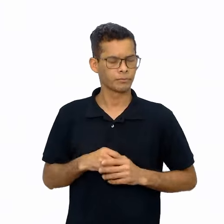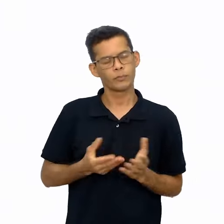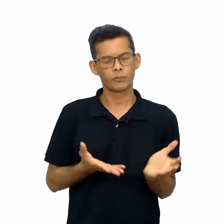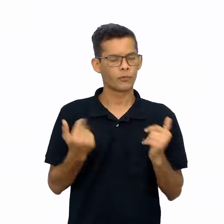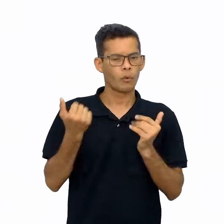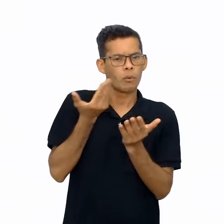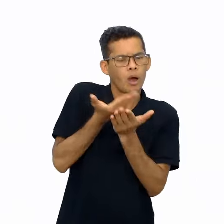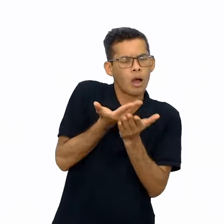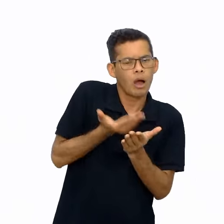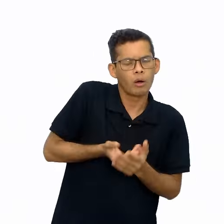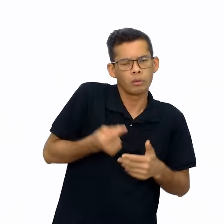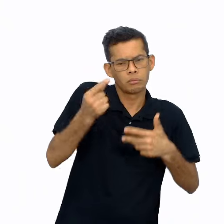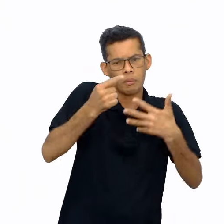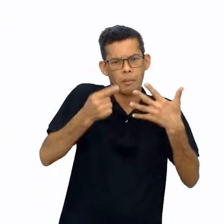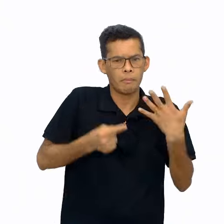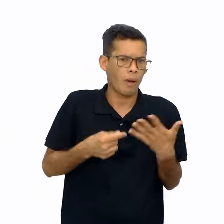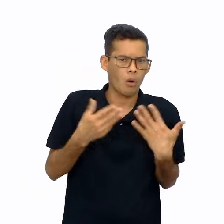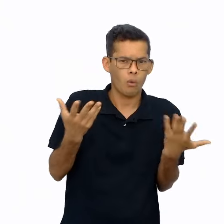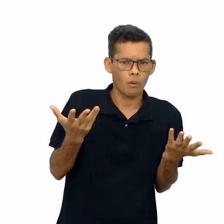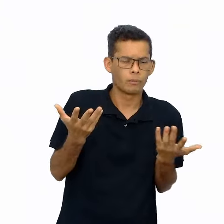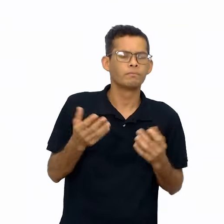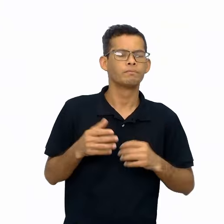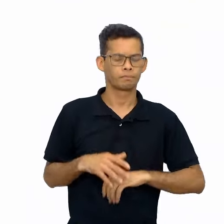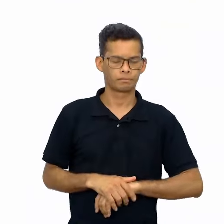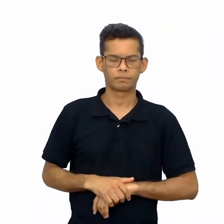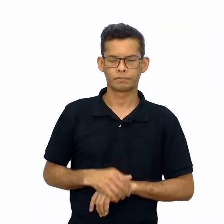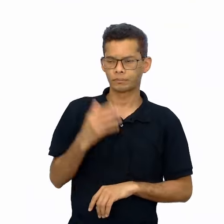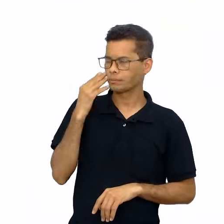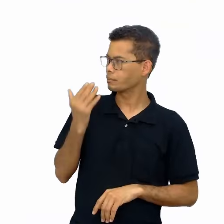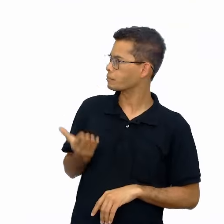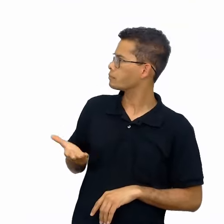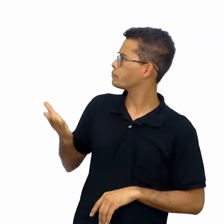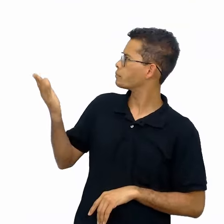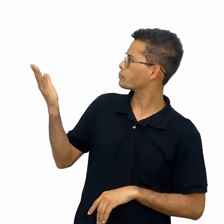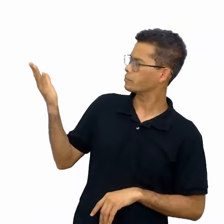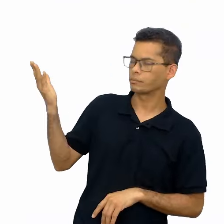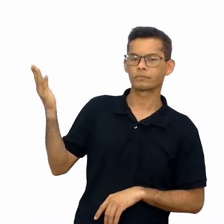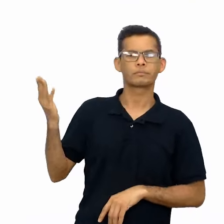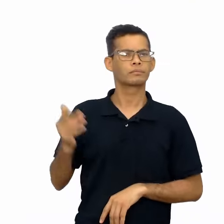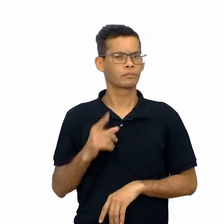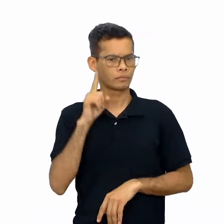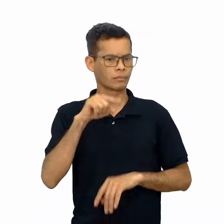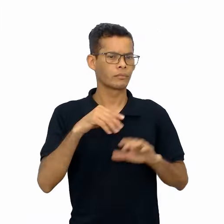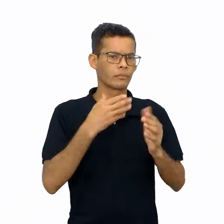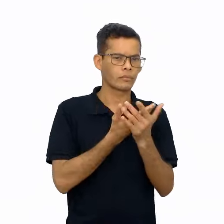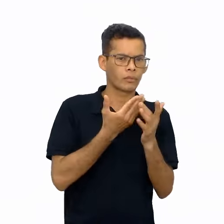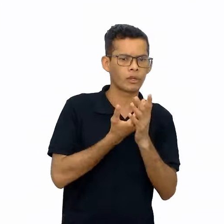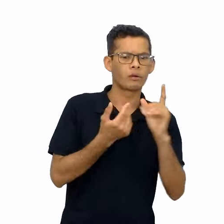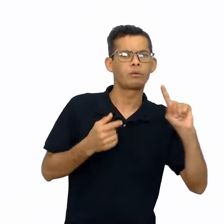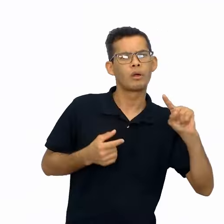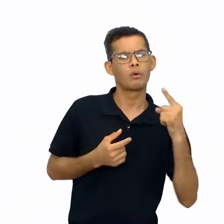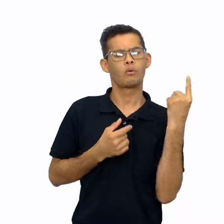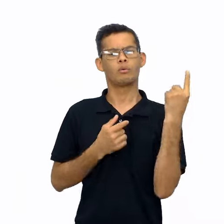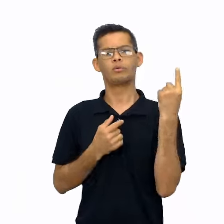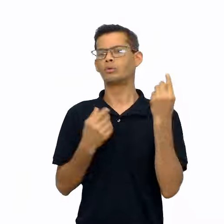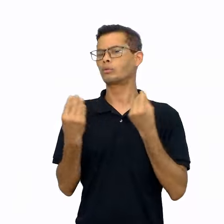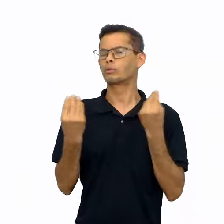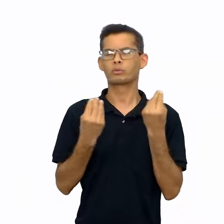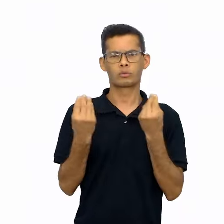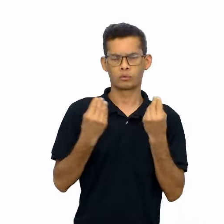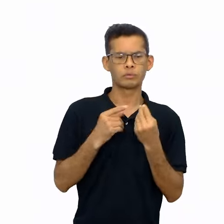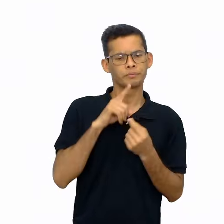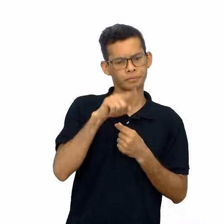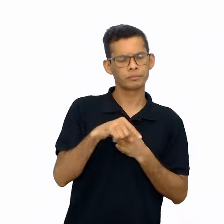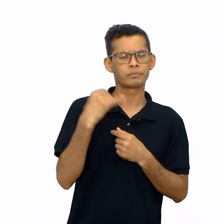compõem a sequência do terceiro ano? E aqui, em se tratando de primeira aula, é importante que a sequência didática